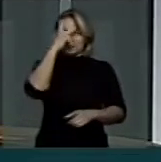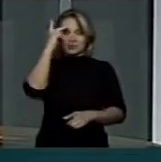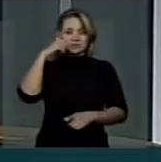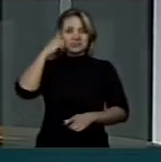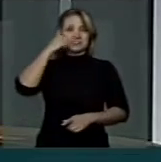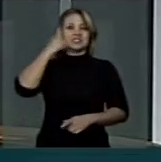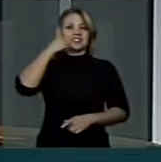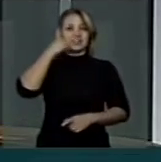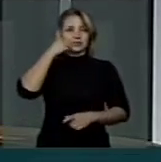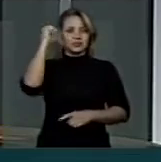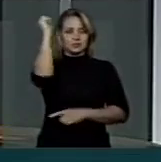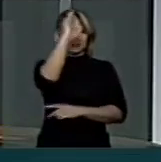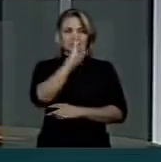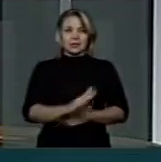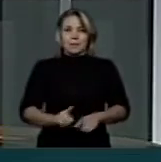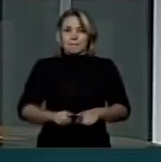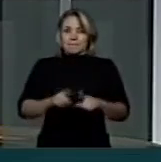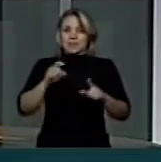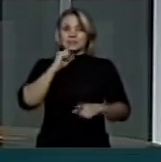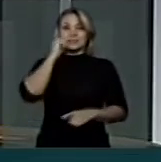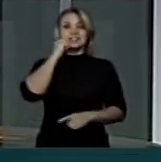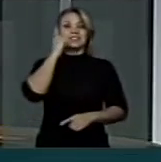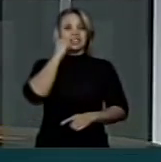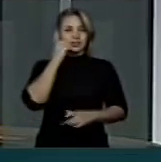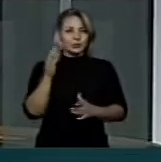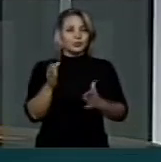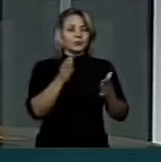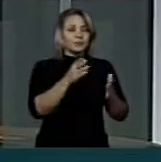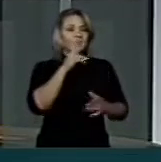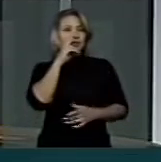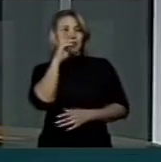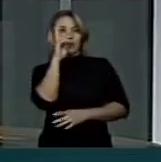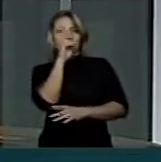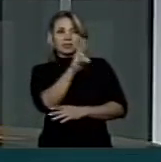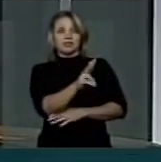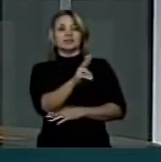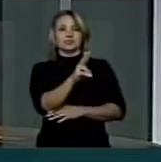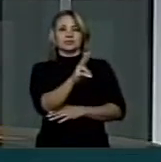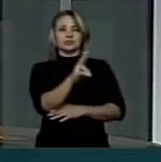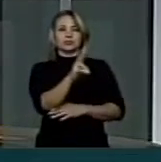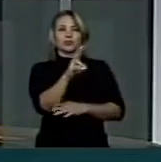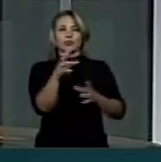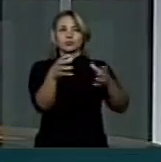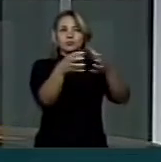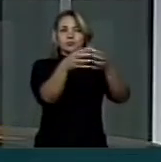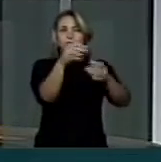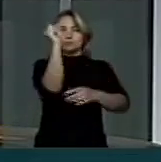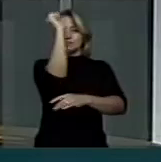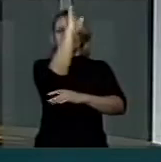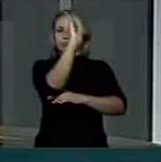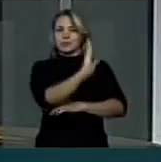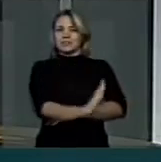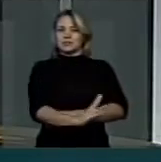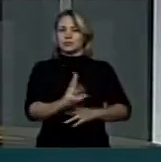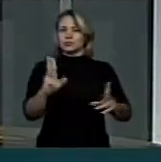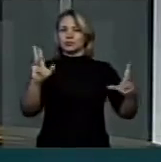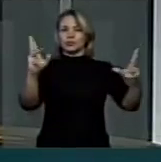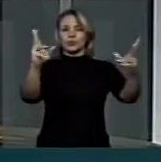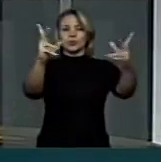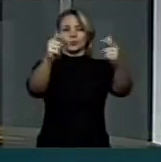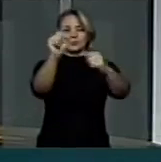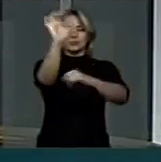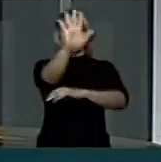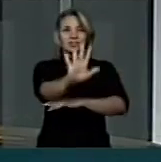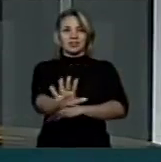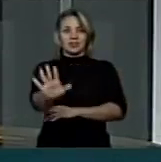República, mas o senador Walter Pinheiro, ele está olhando para a República Federativa do Brasil como um todo, e que